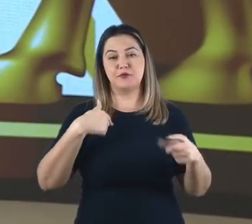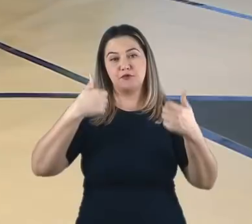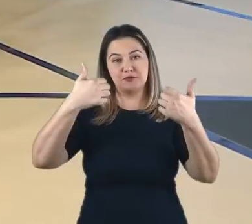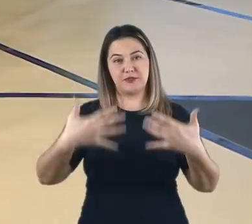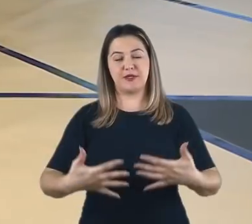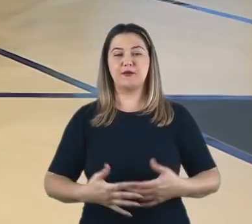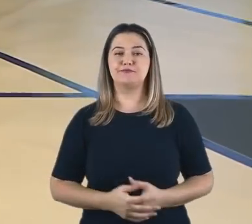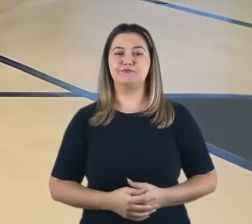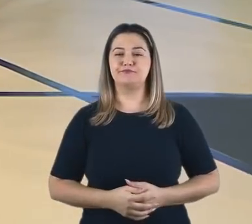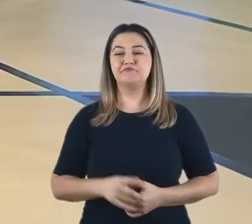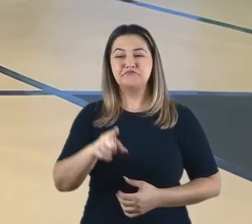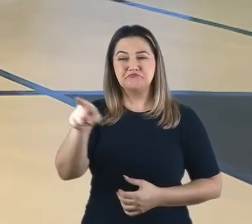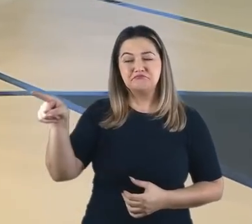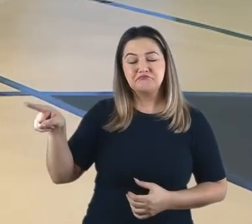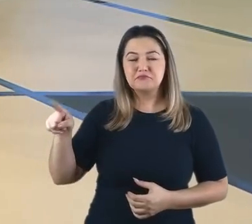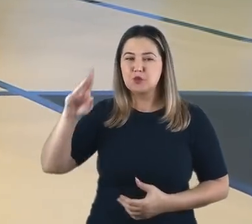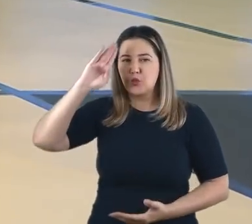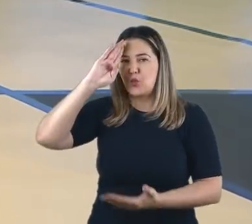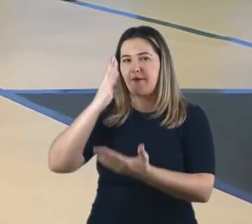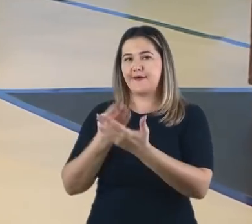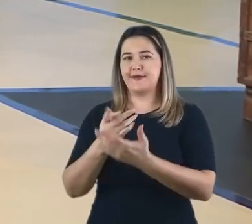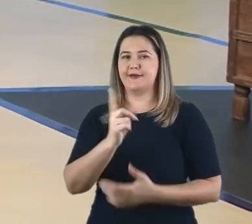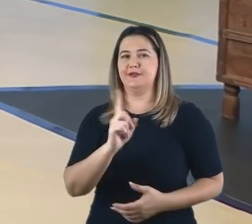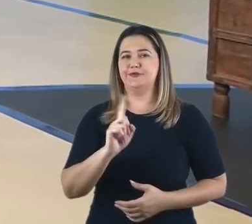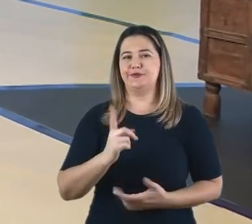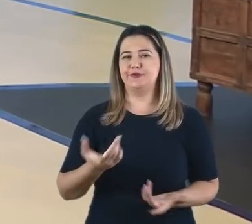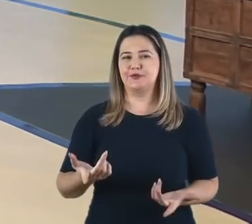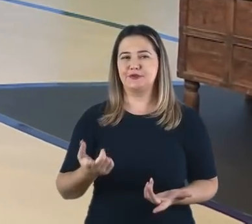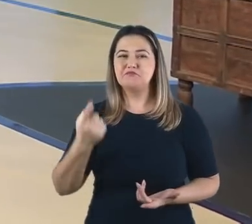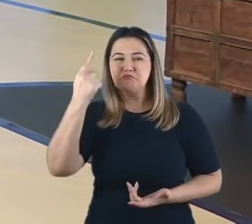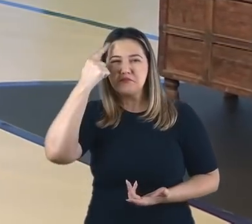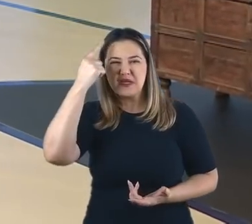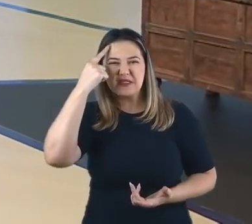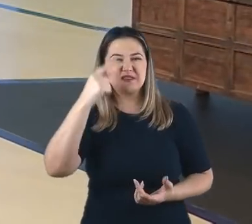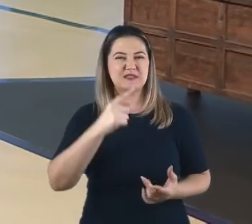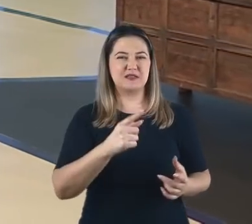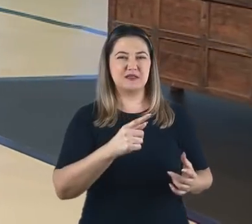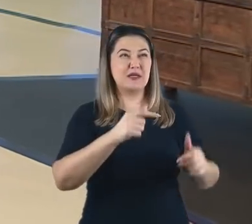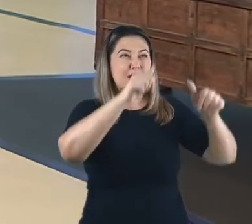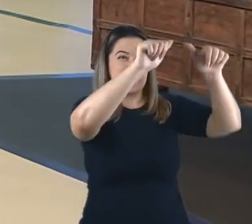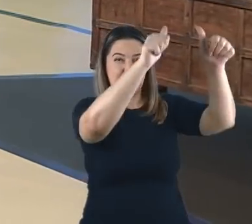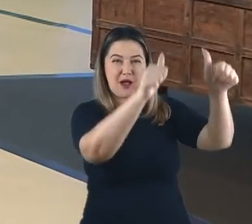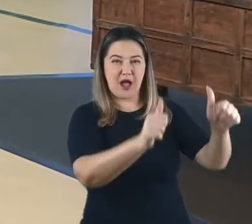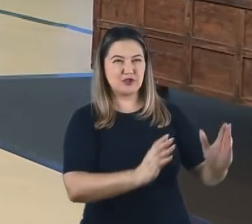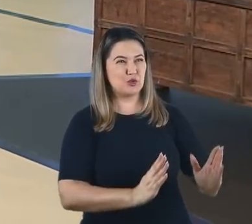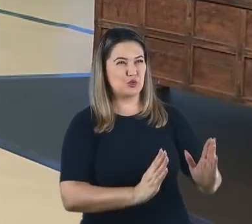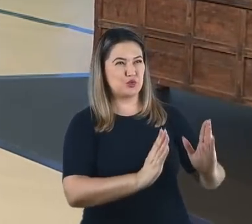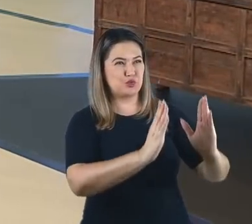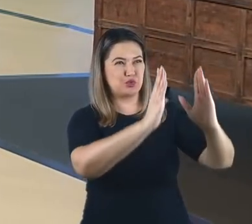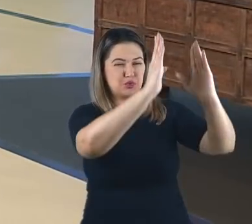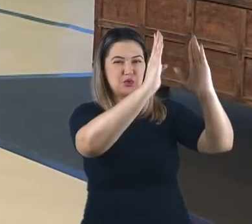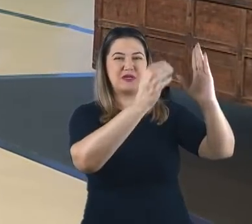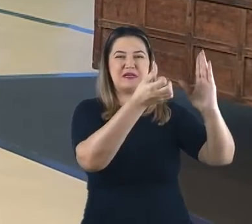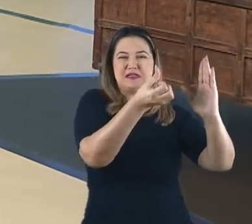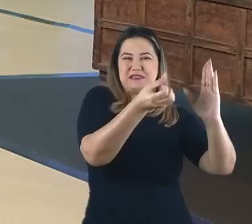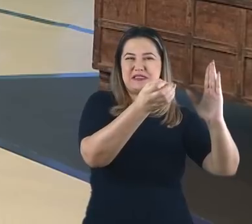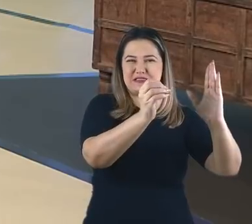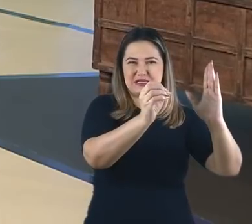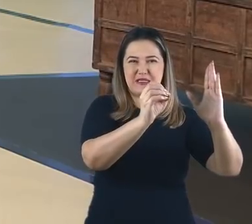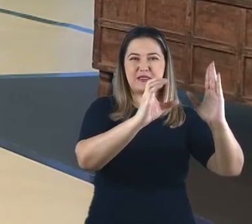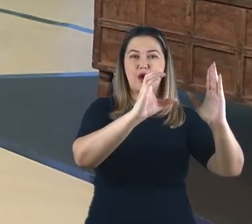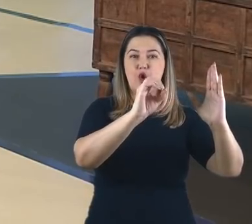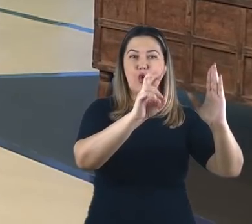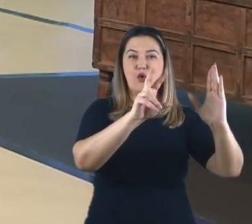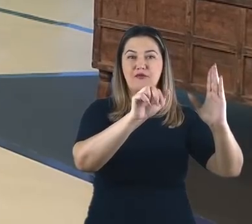É que os descrentes, os críticos, costumavam dizer que as proporções da imagem, 60 côvados por